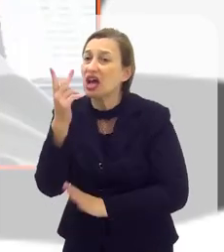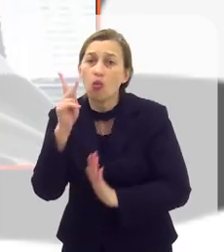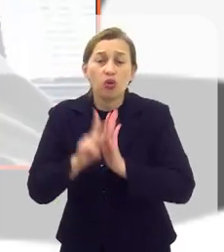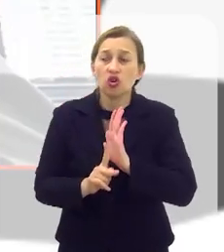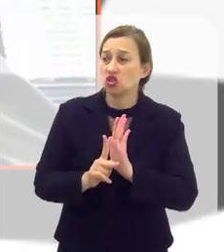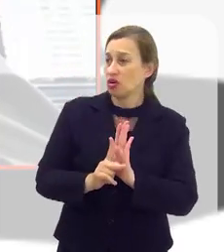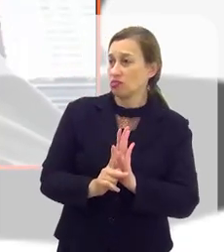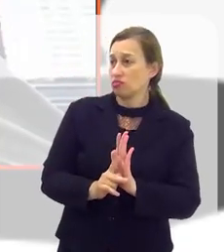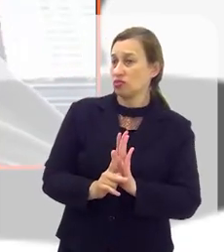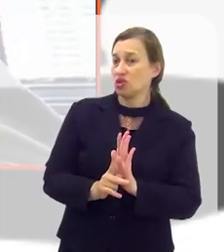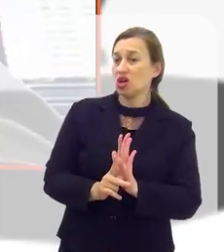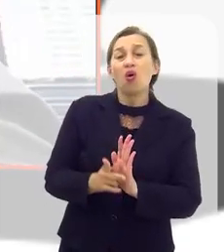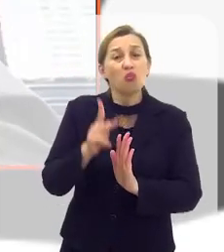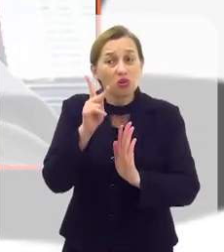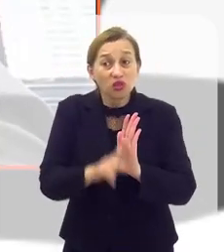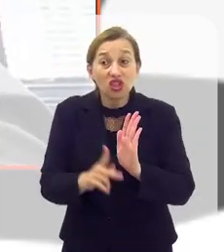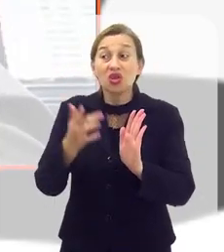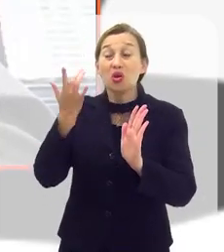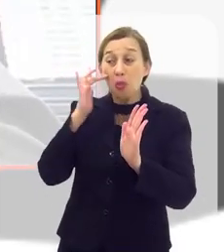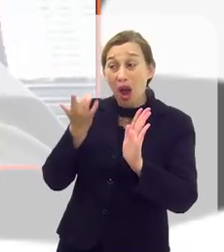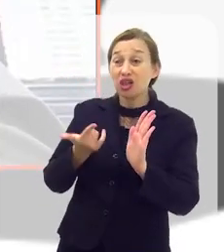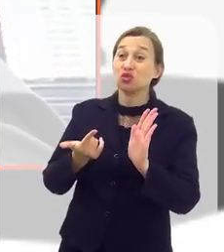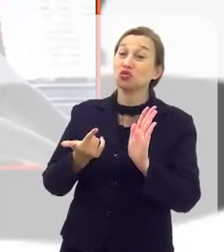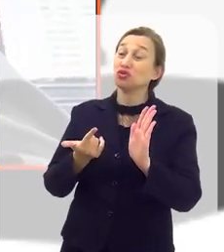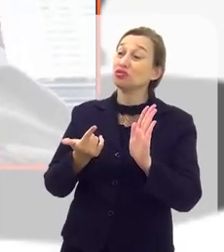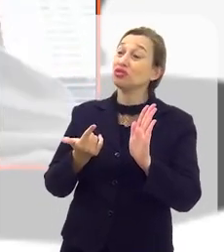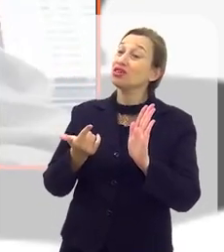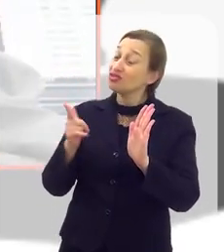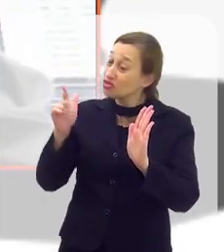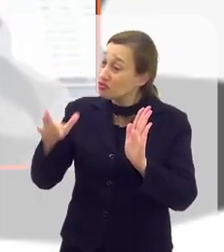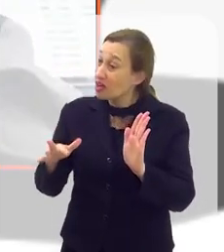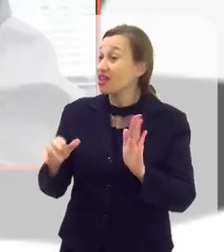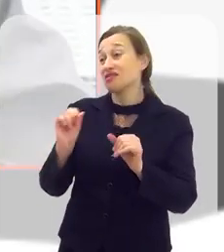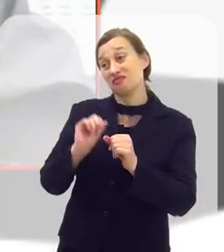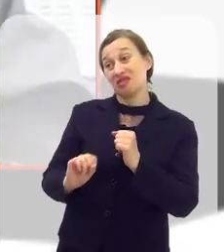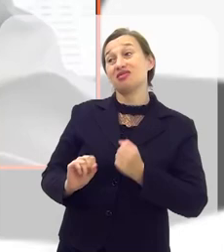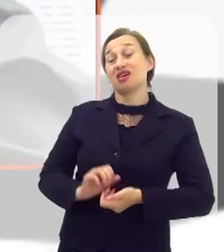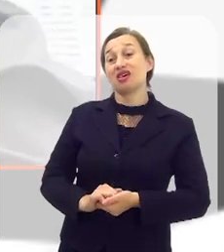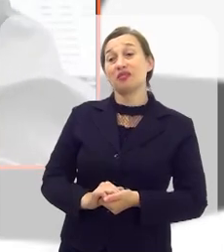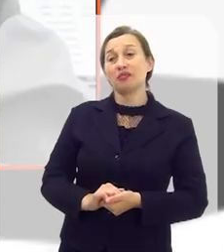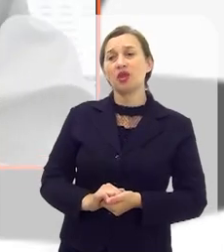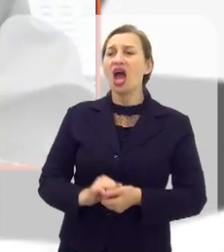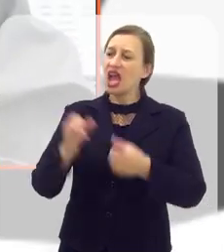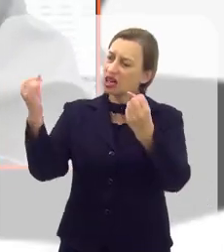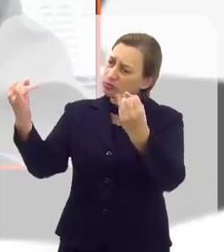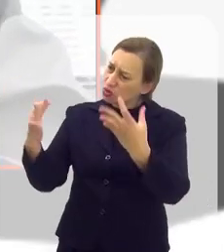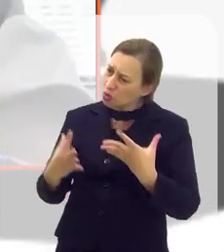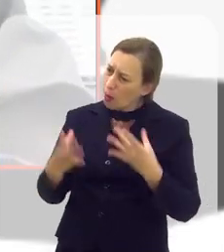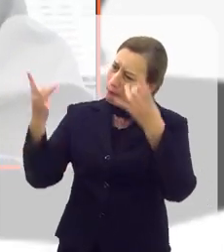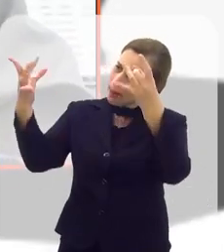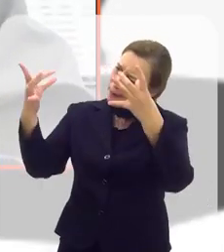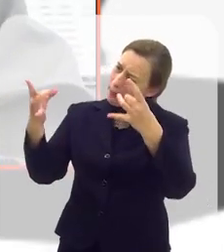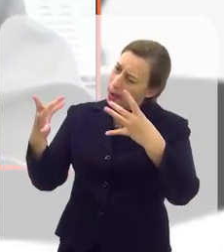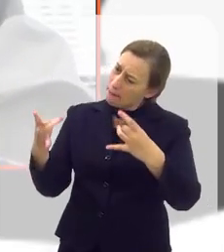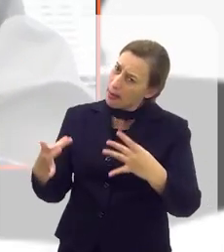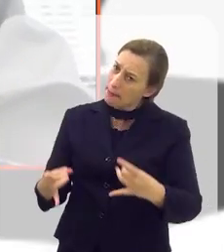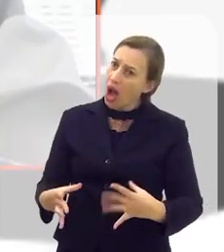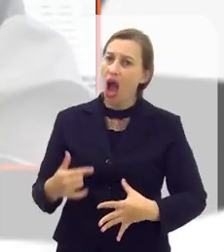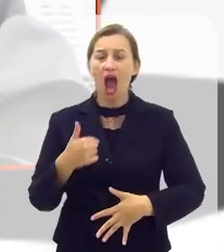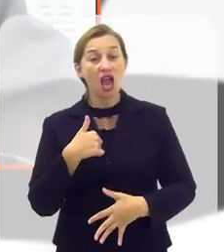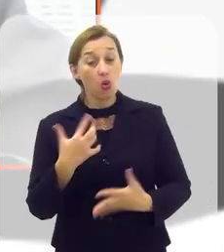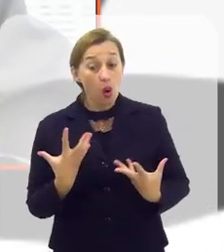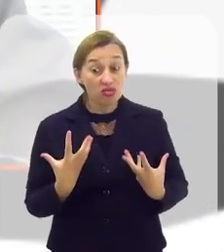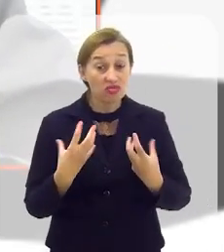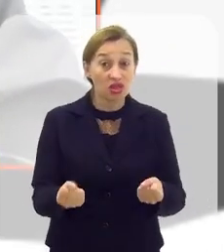implantar esse projeto. E é um projeto que eu acho que vai fazer a diferença. Aí ele me explicou o projeto.